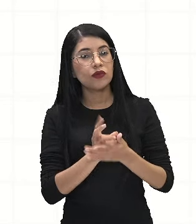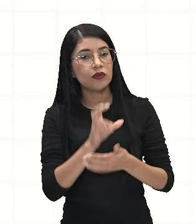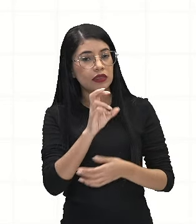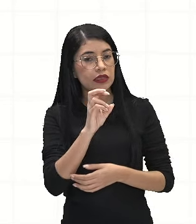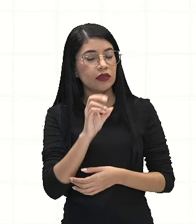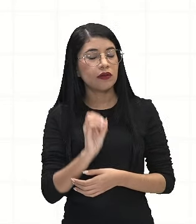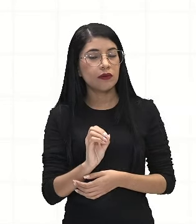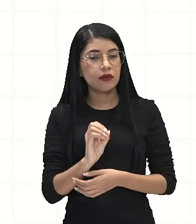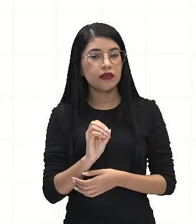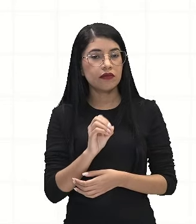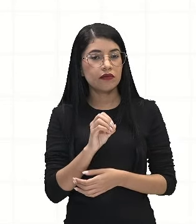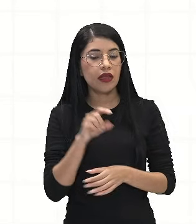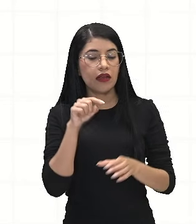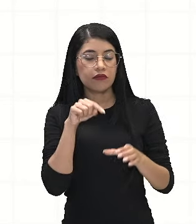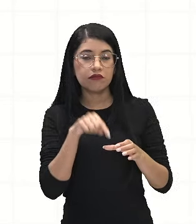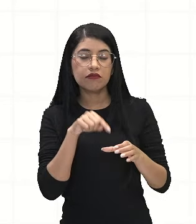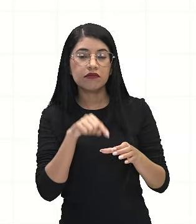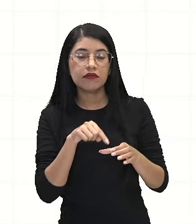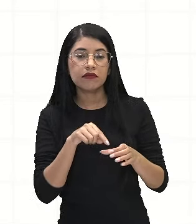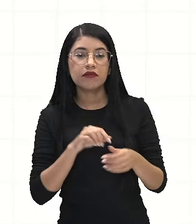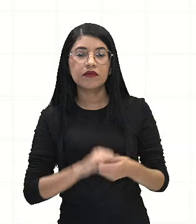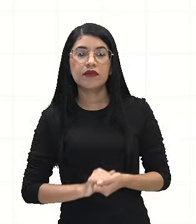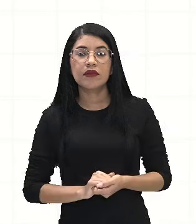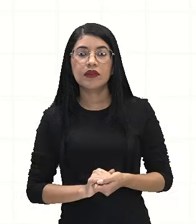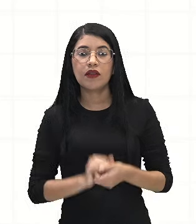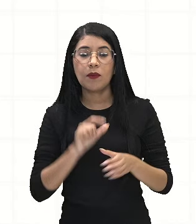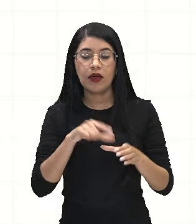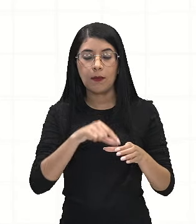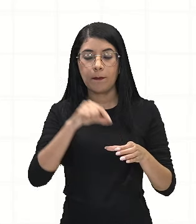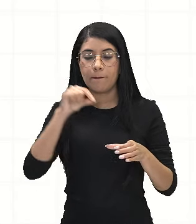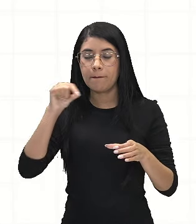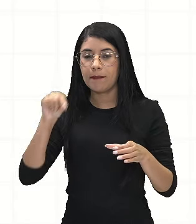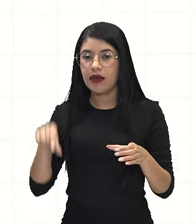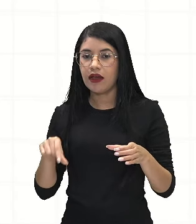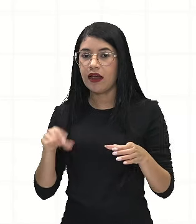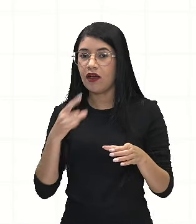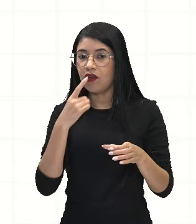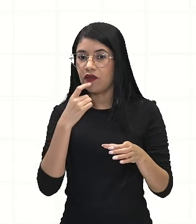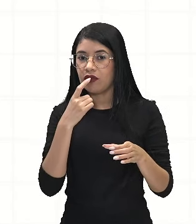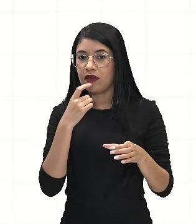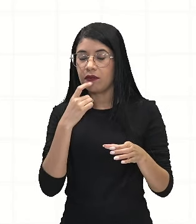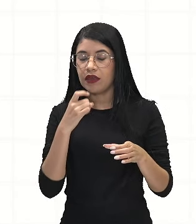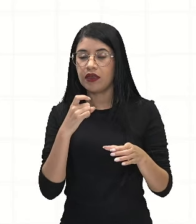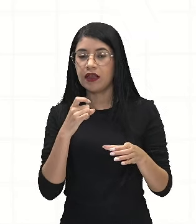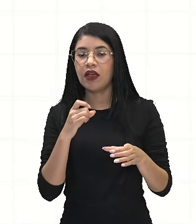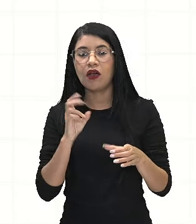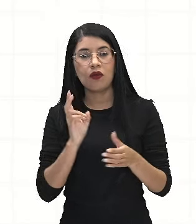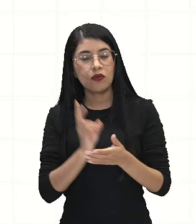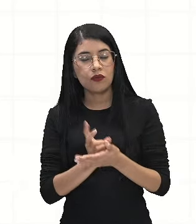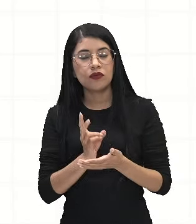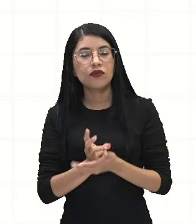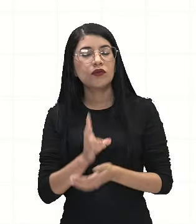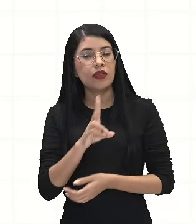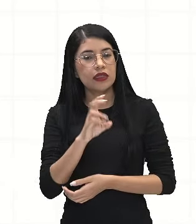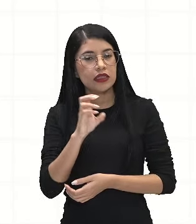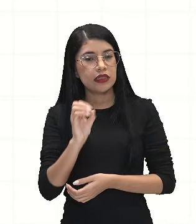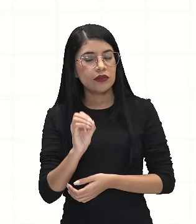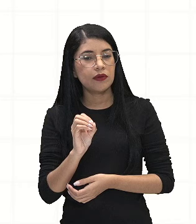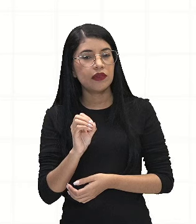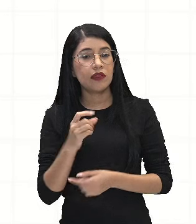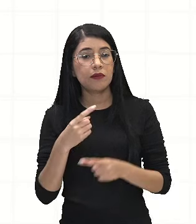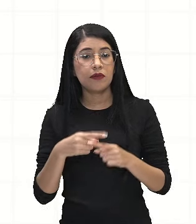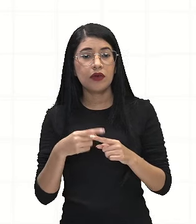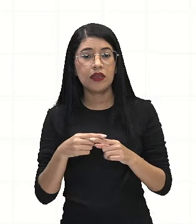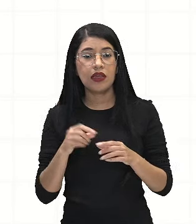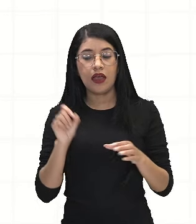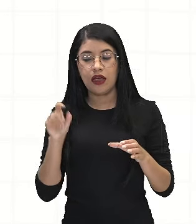dentro da urna. Então, para tirar a bola vermelha, eu ainda vou ter o mesmo espaço amostral, porque eu devolvi a